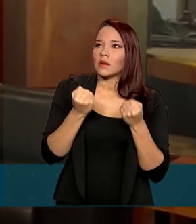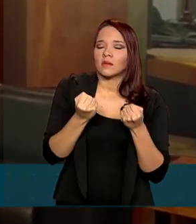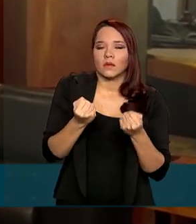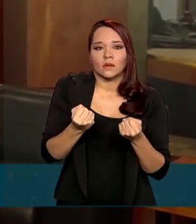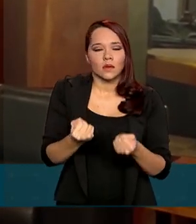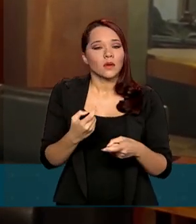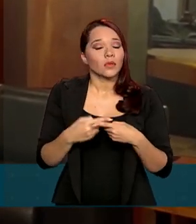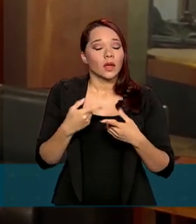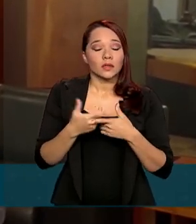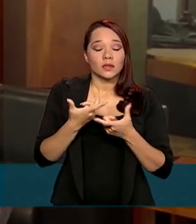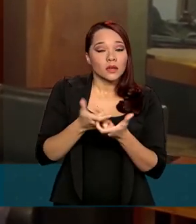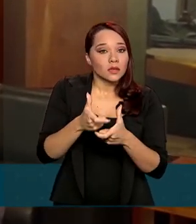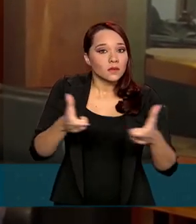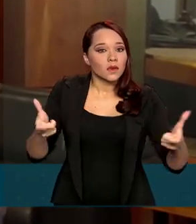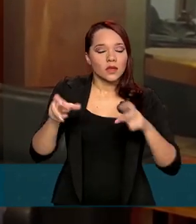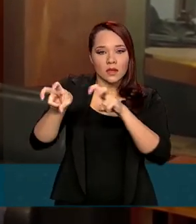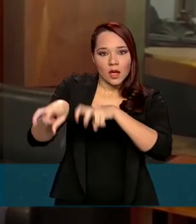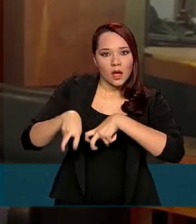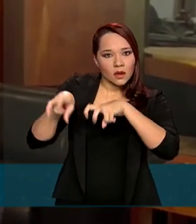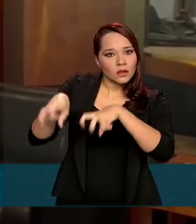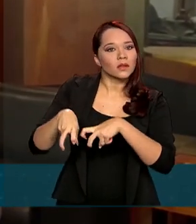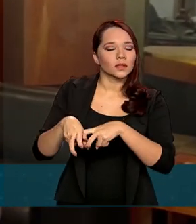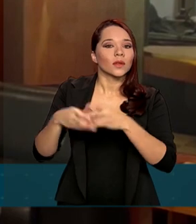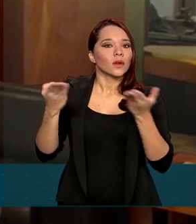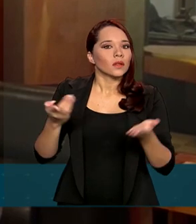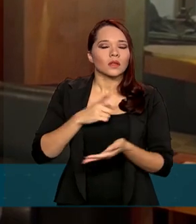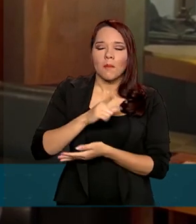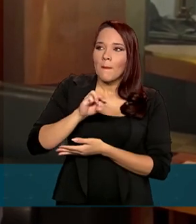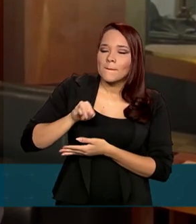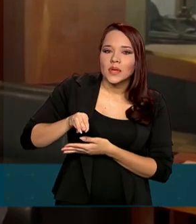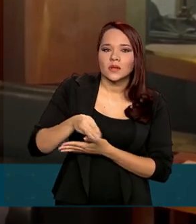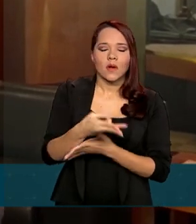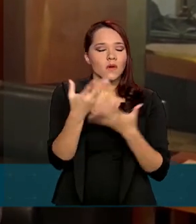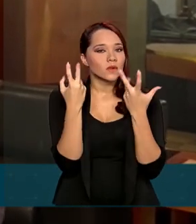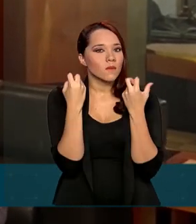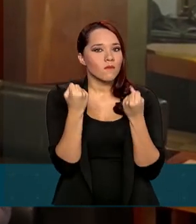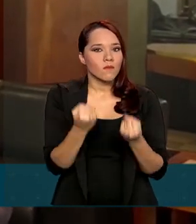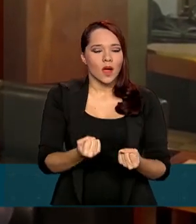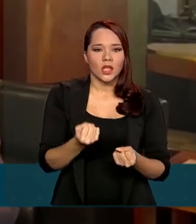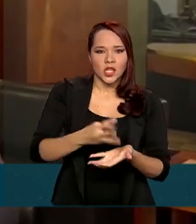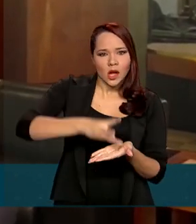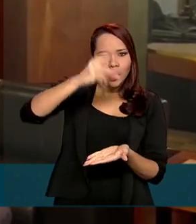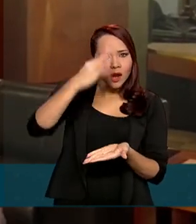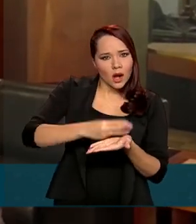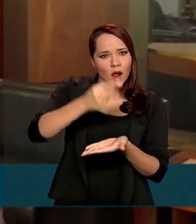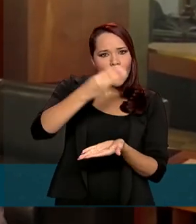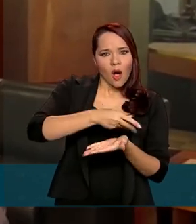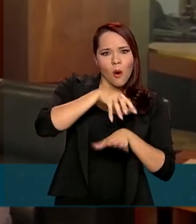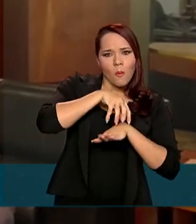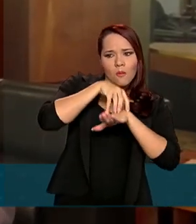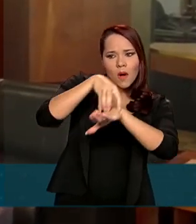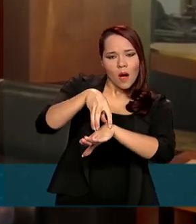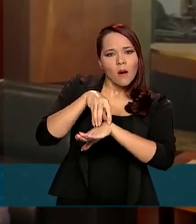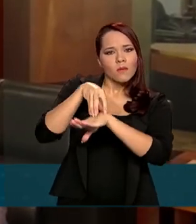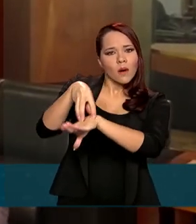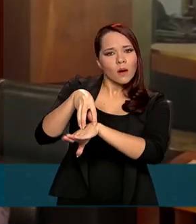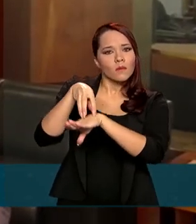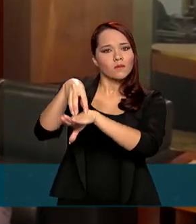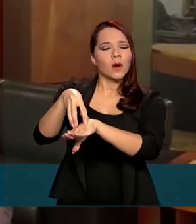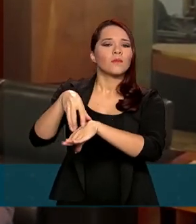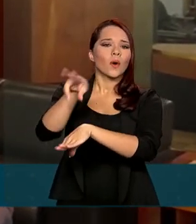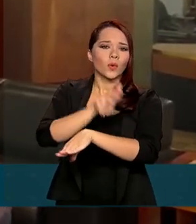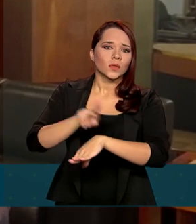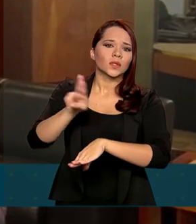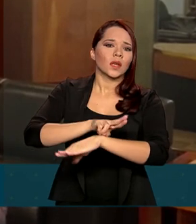crescimento do agronegócio. Hoje nós já temos milhões de toneladas de grãos que acessam o porto de Itaqui via